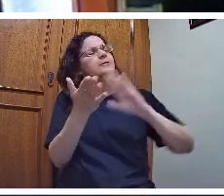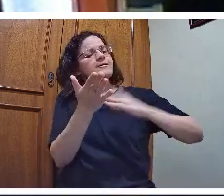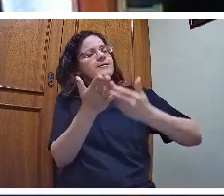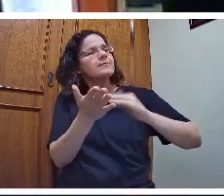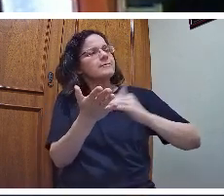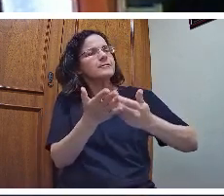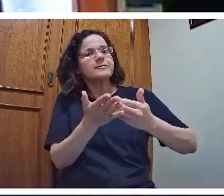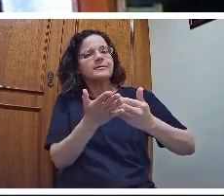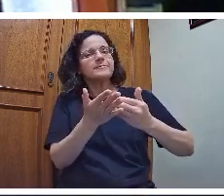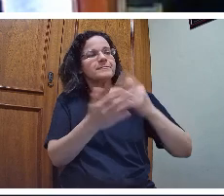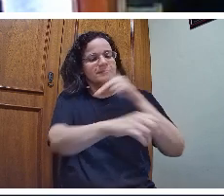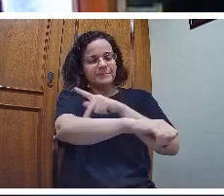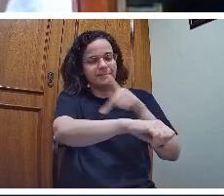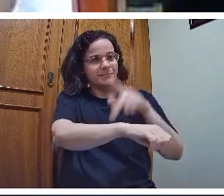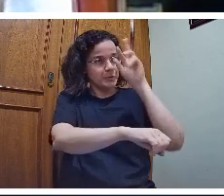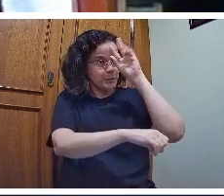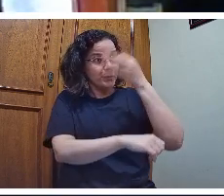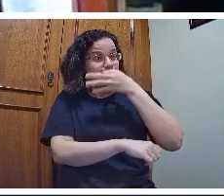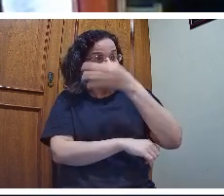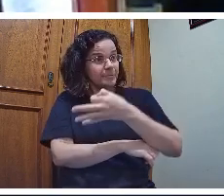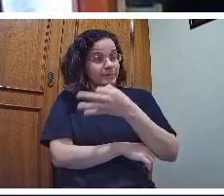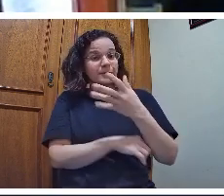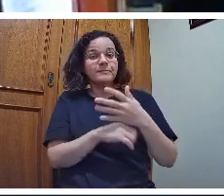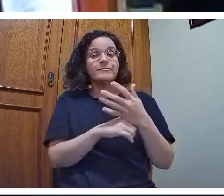traduz a pedagogia histórico-crítica